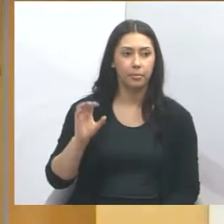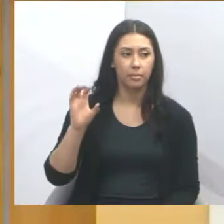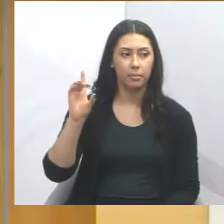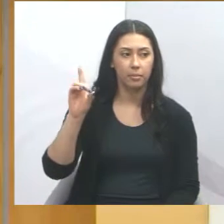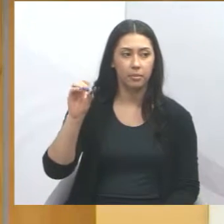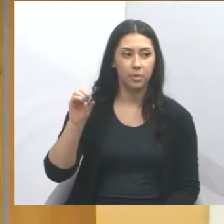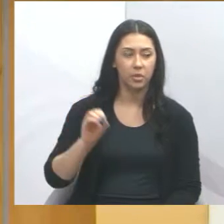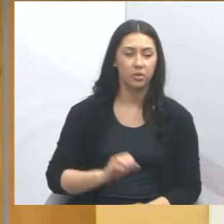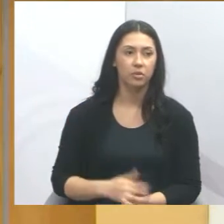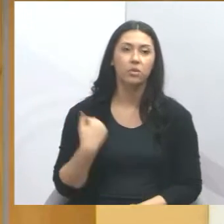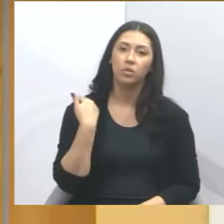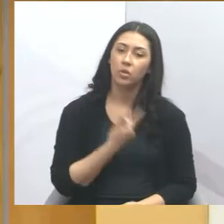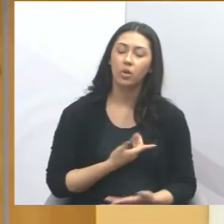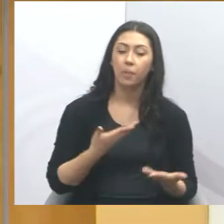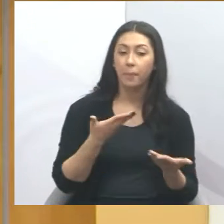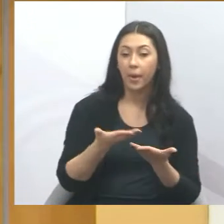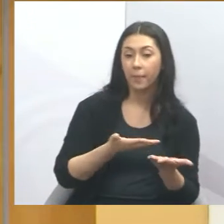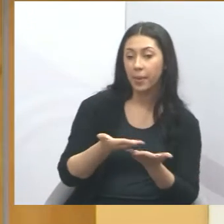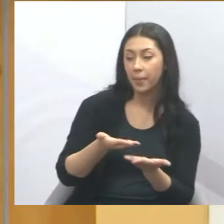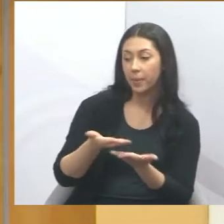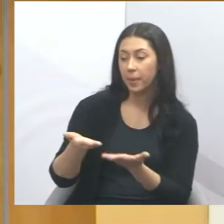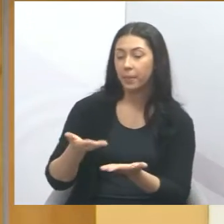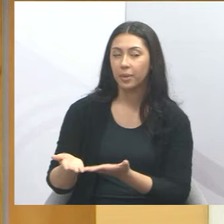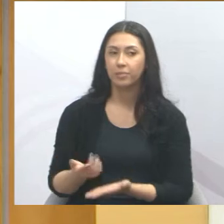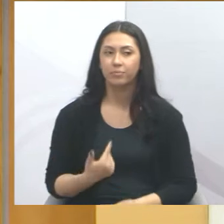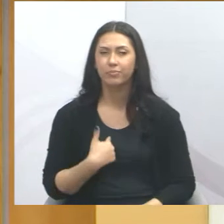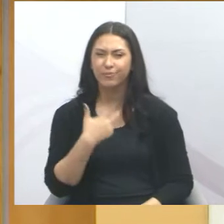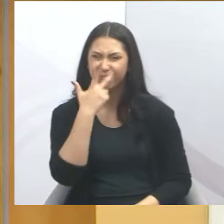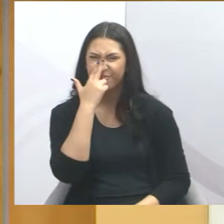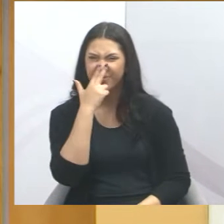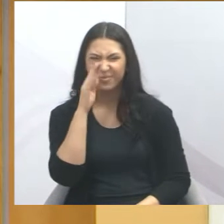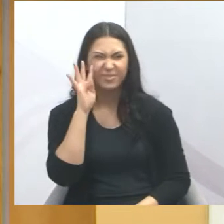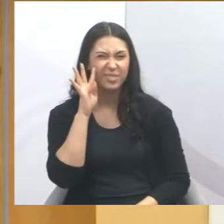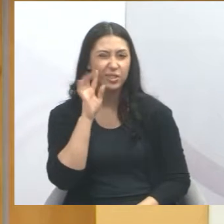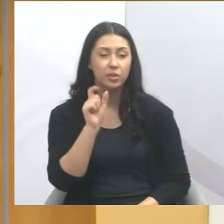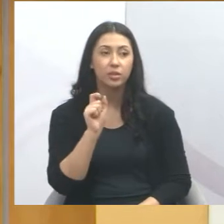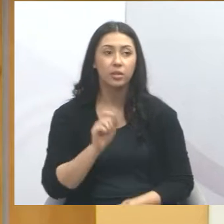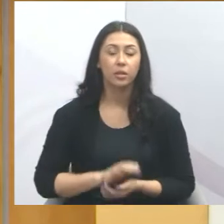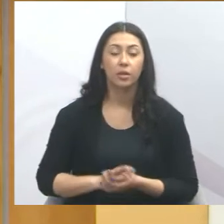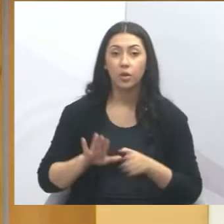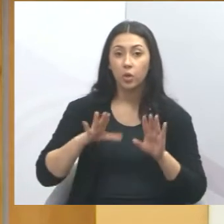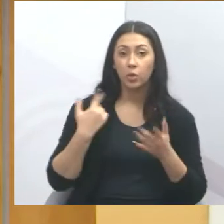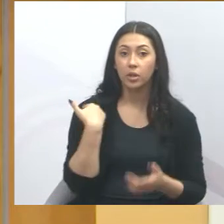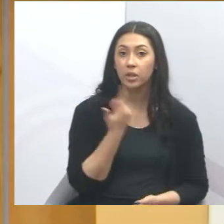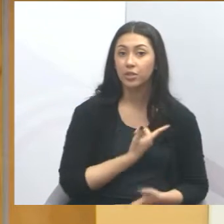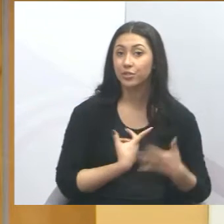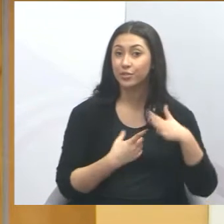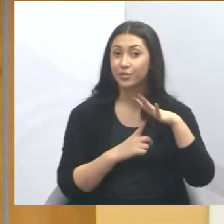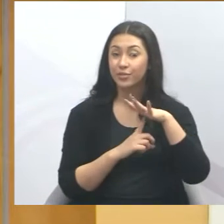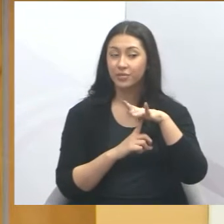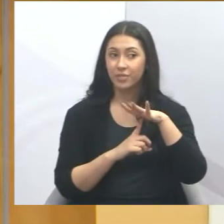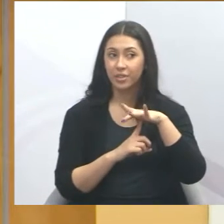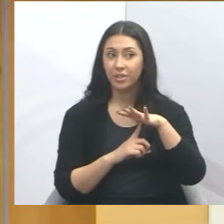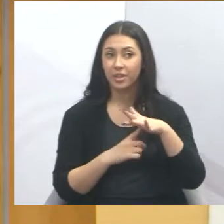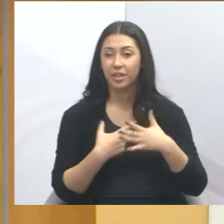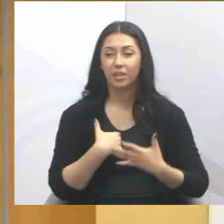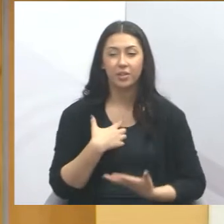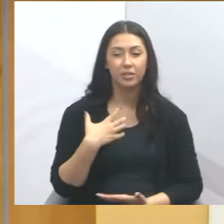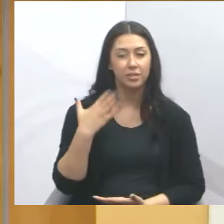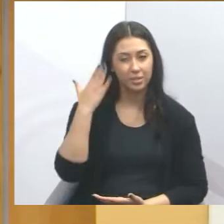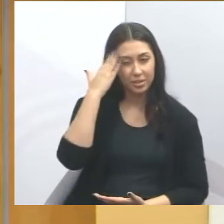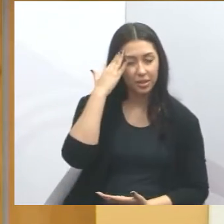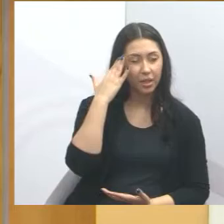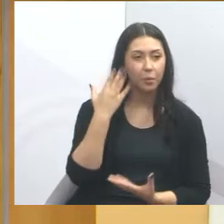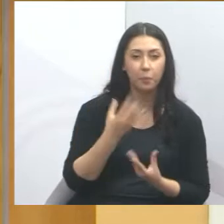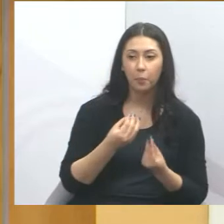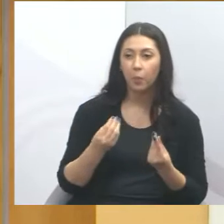levando o nosso material, e o que eu acho mais engraçado é que, na verdade, quando a gente está na feira, e eu sei que muitos vereadores vão,